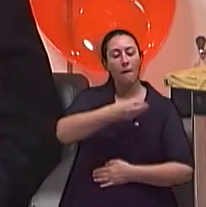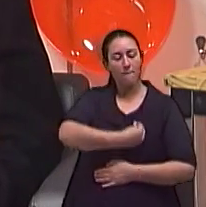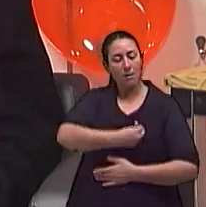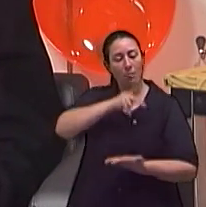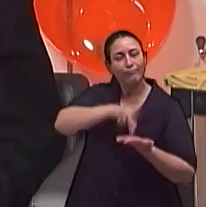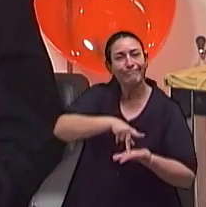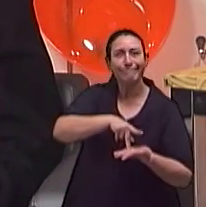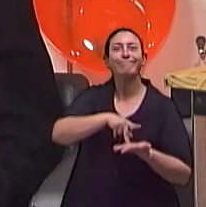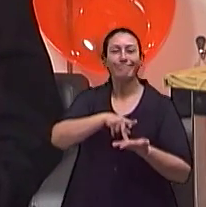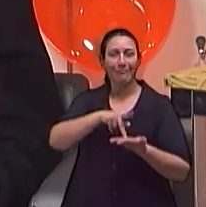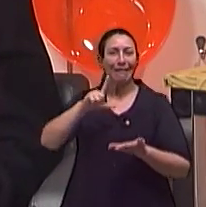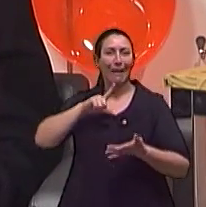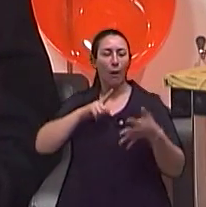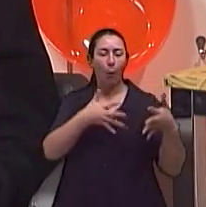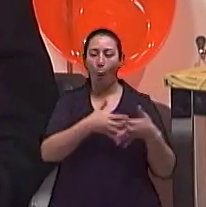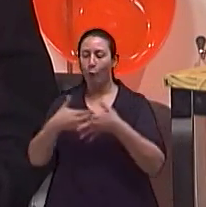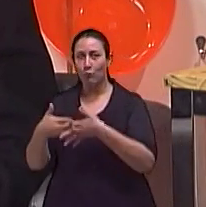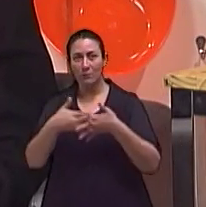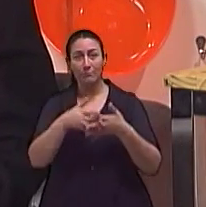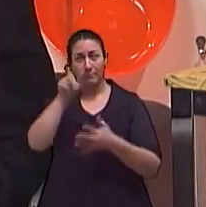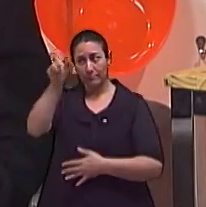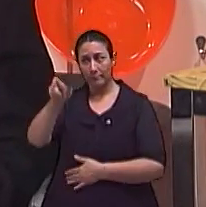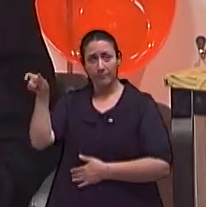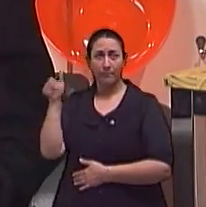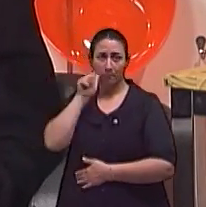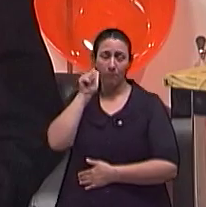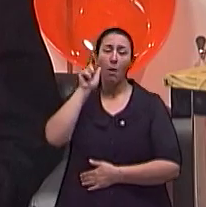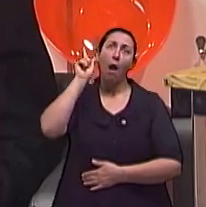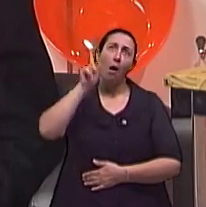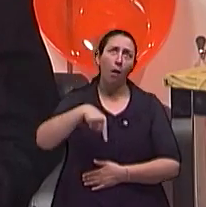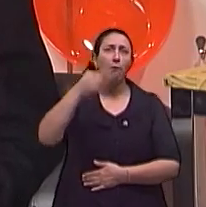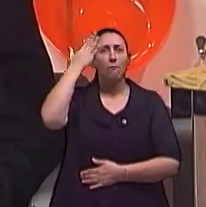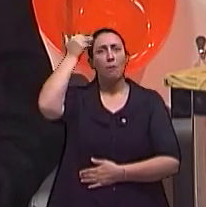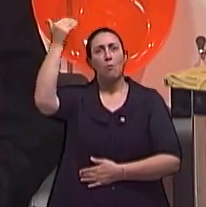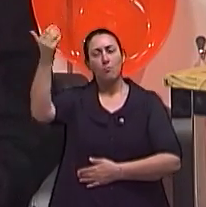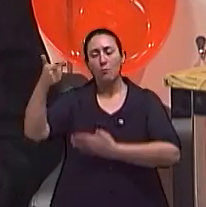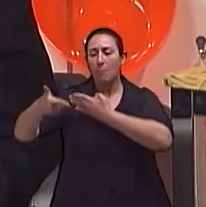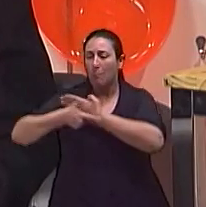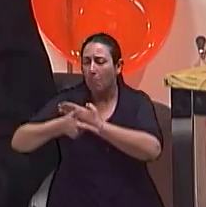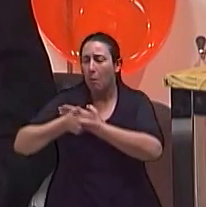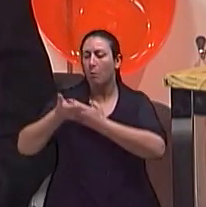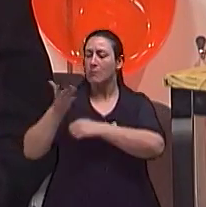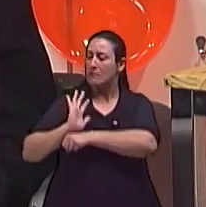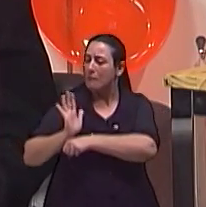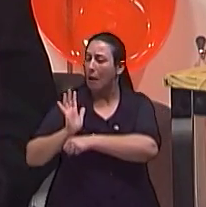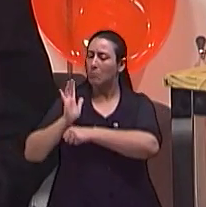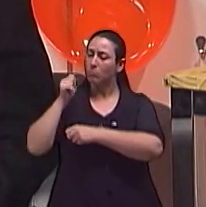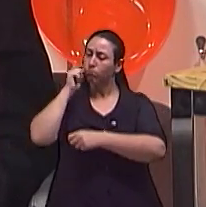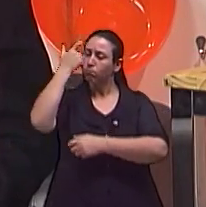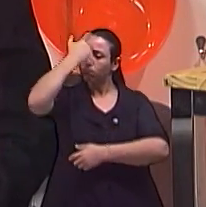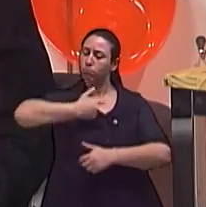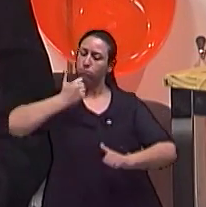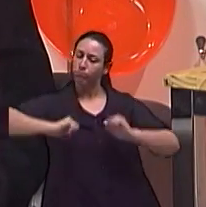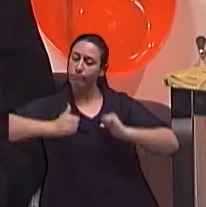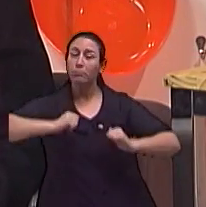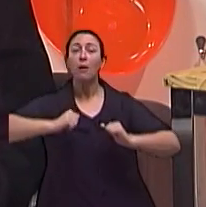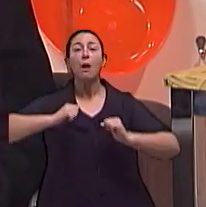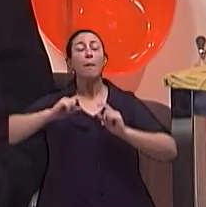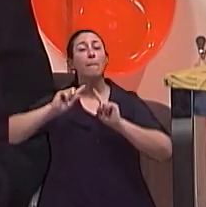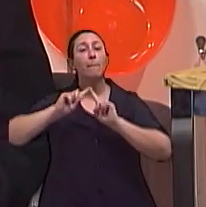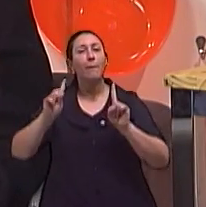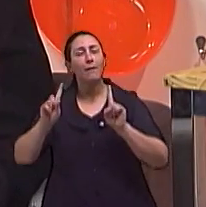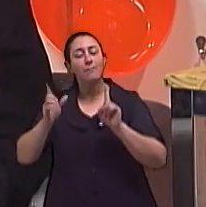desempenharam no cinema. Outra coisa são as vidas que essas mulheres levaram, os